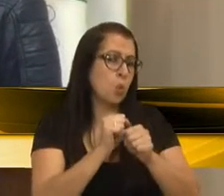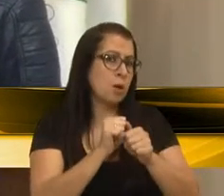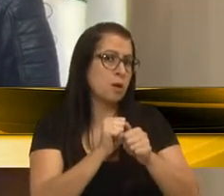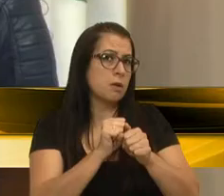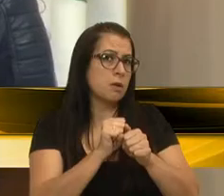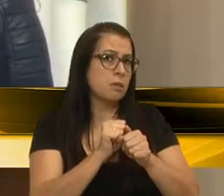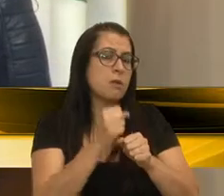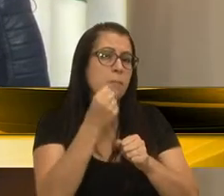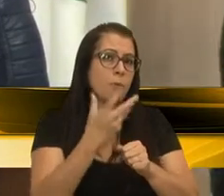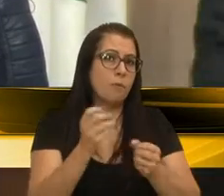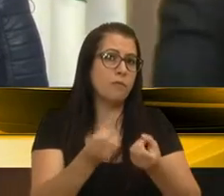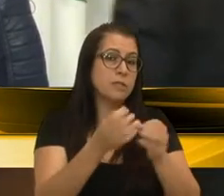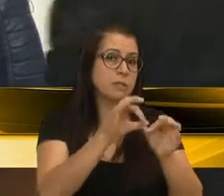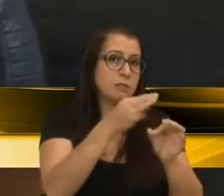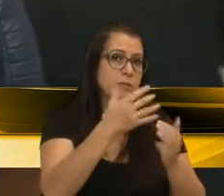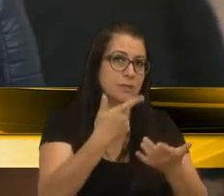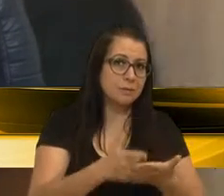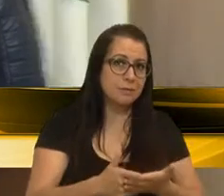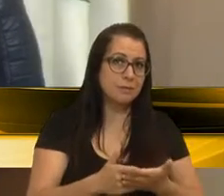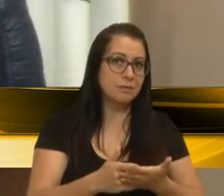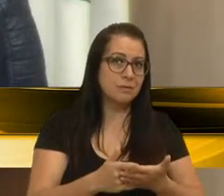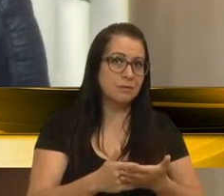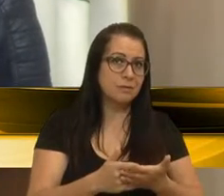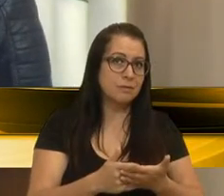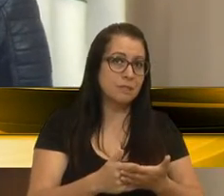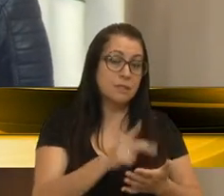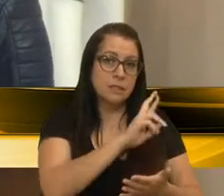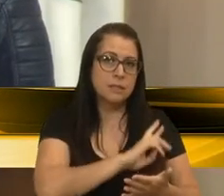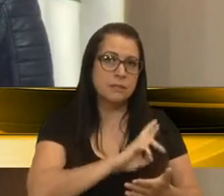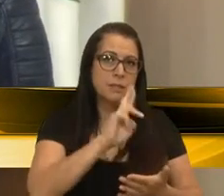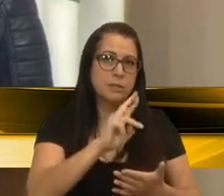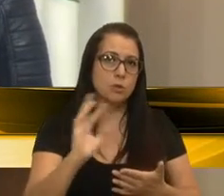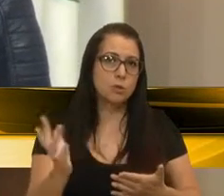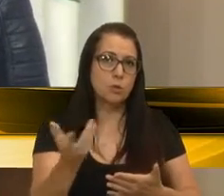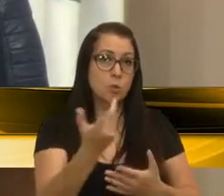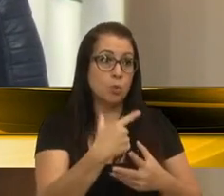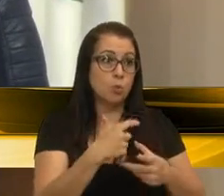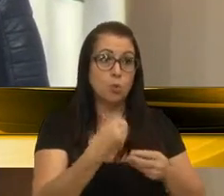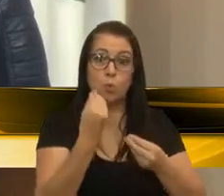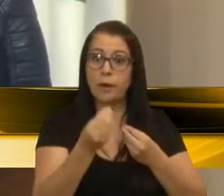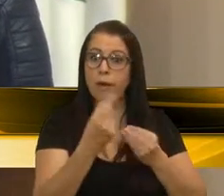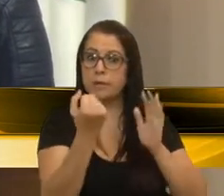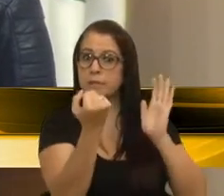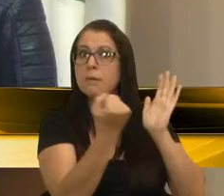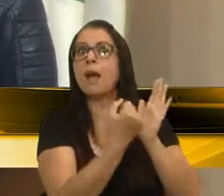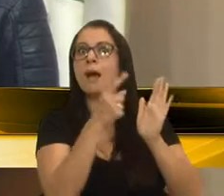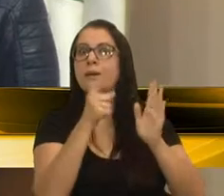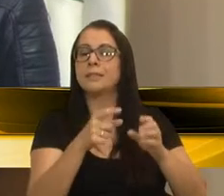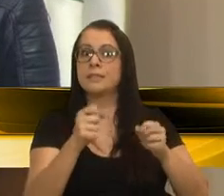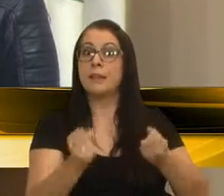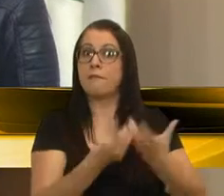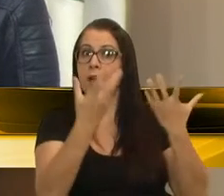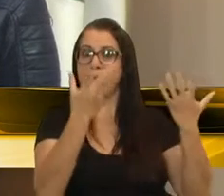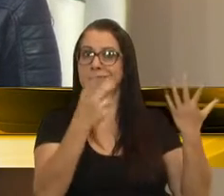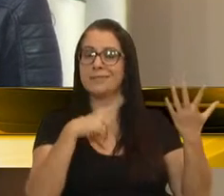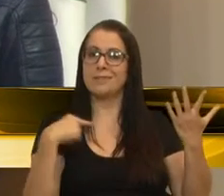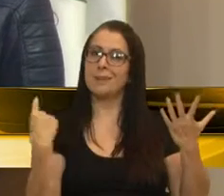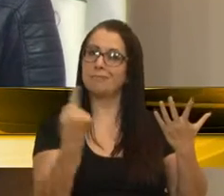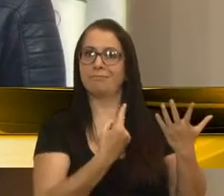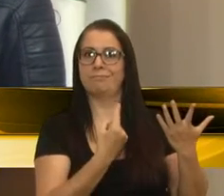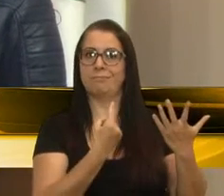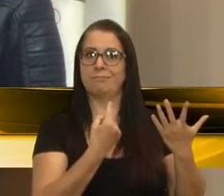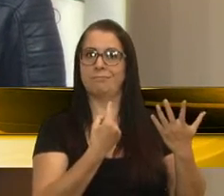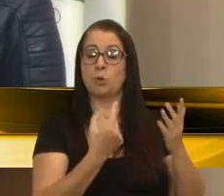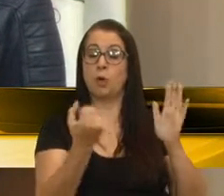viável fazer uma Festa Nacional da Uva, representando toda a grandeza que essa festa carrega, todo